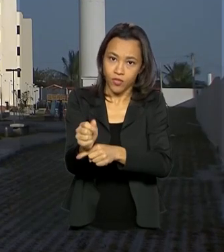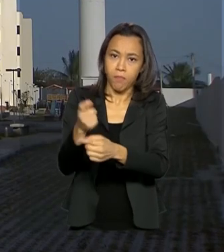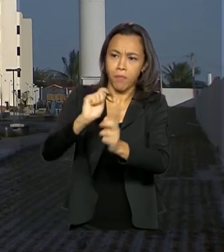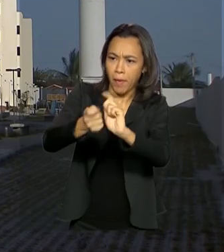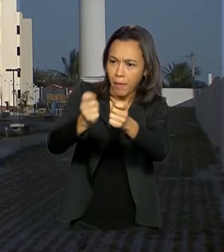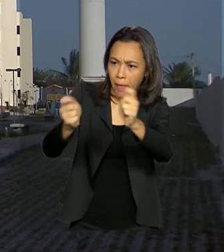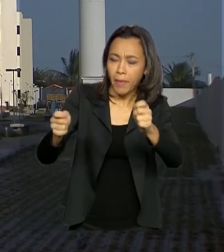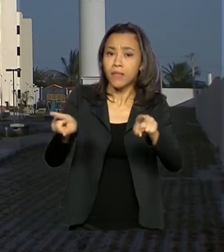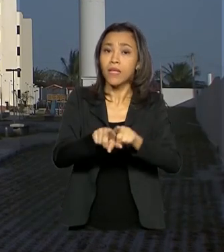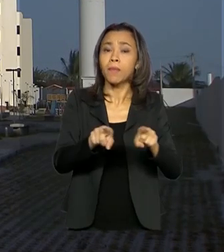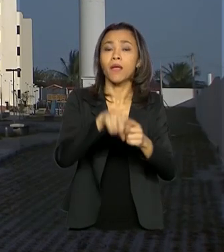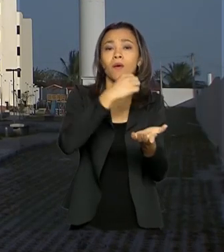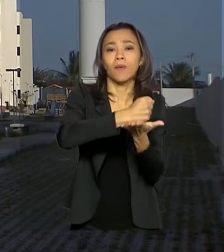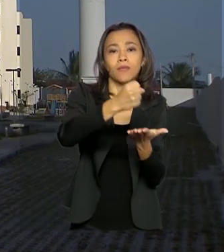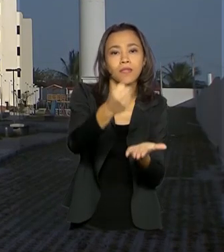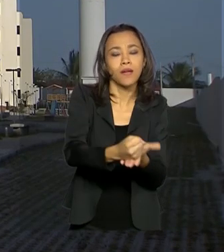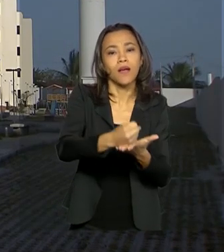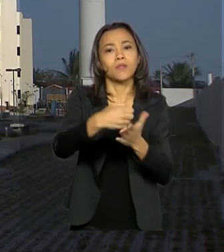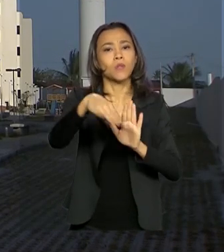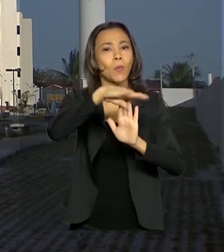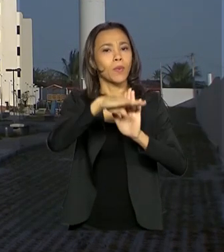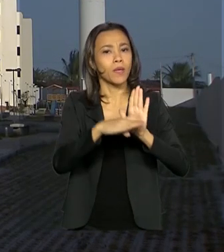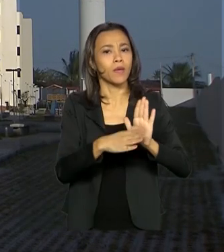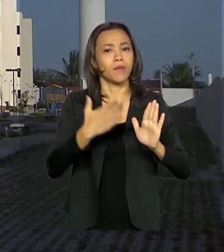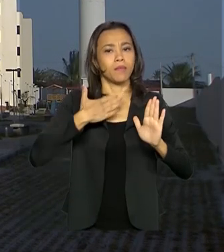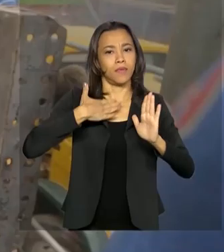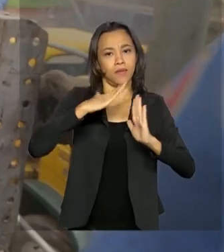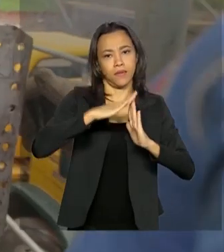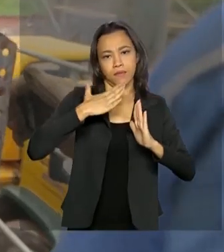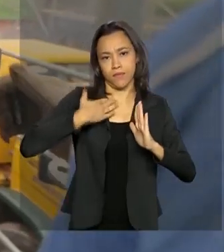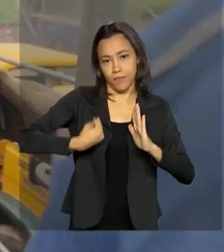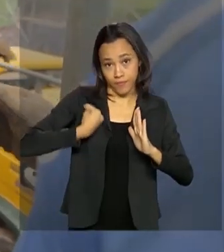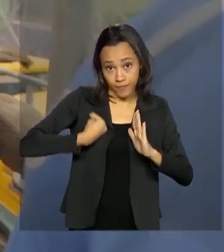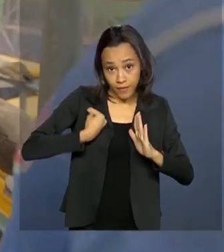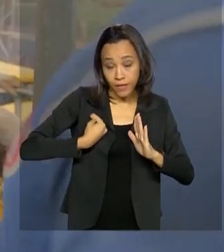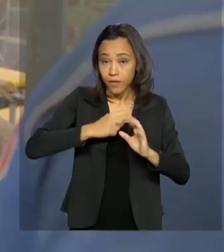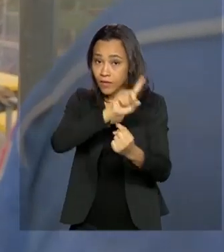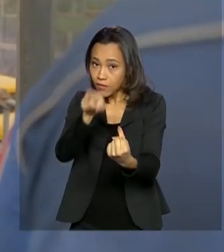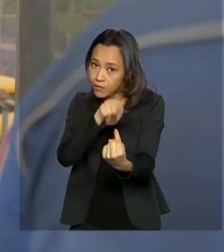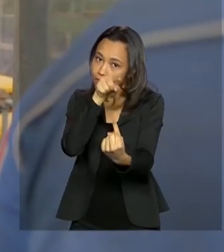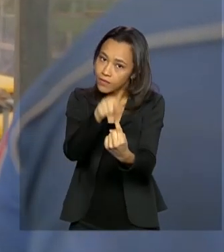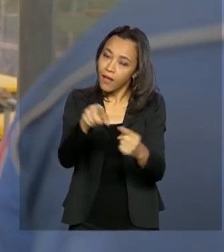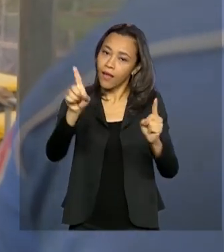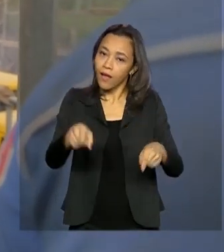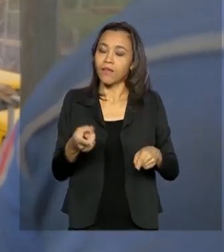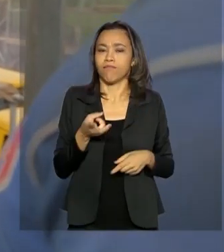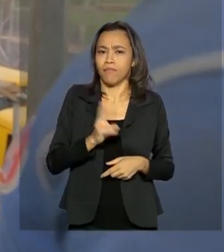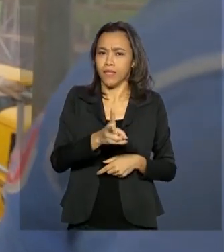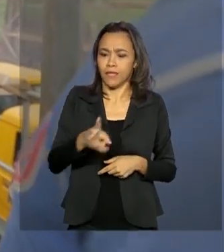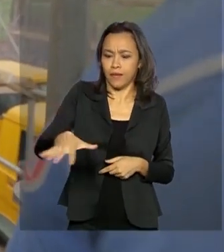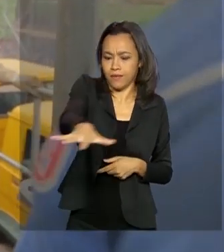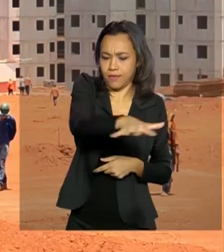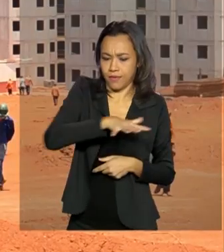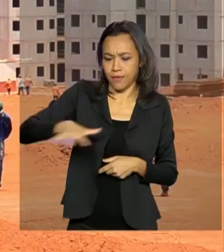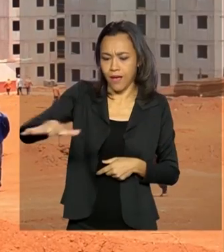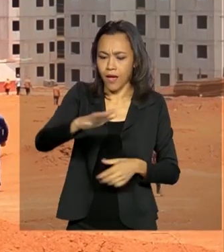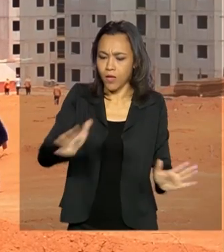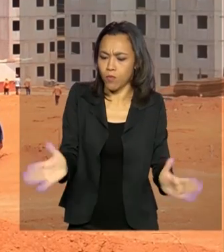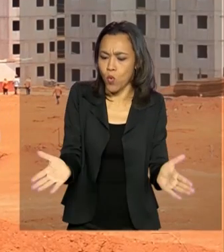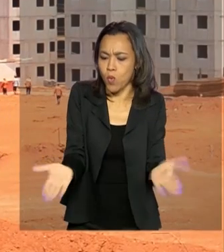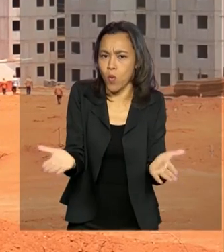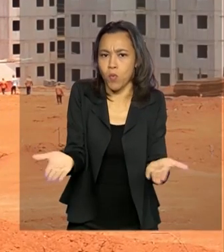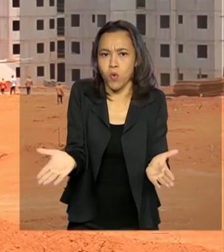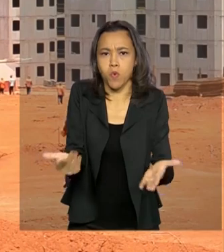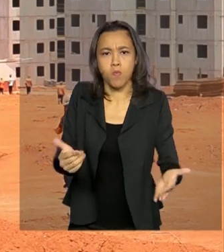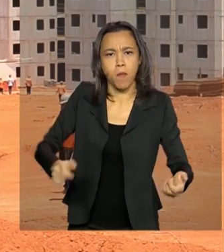os contratos com o programa Minha Casa Minha Vida. A ideia é manter o setor em atividade e dar